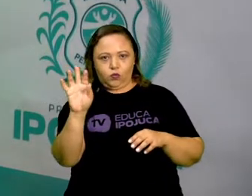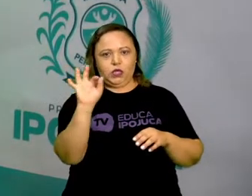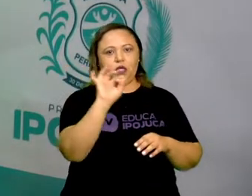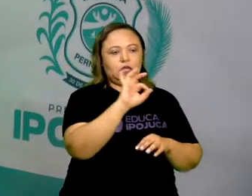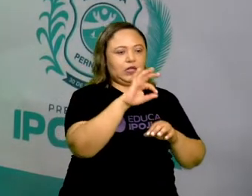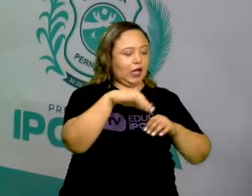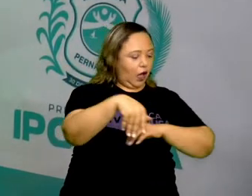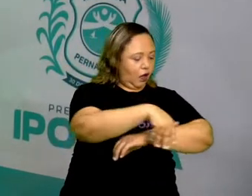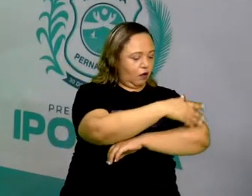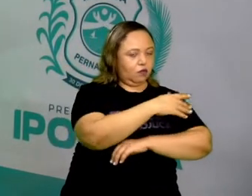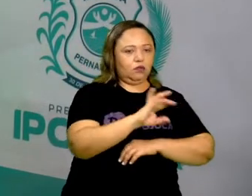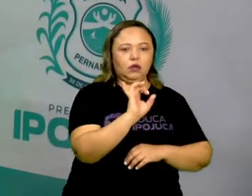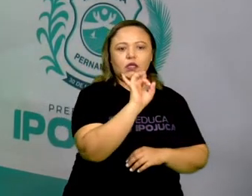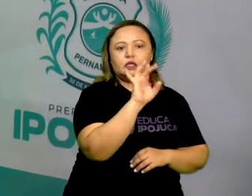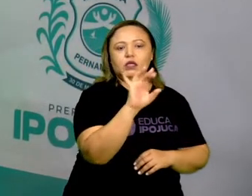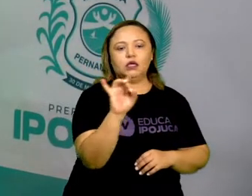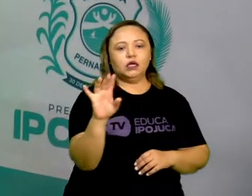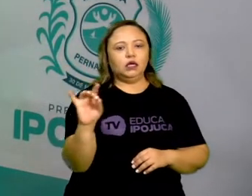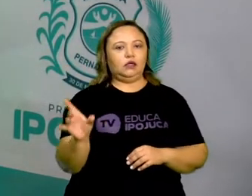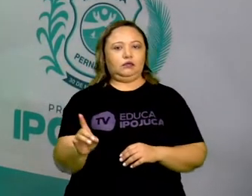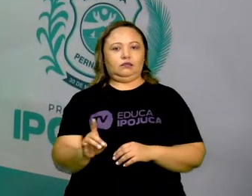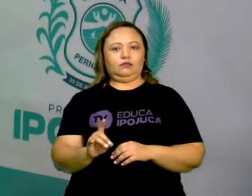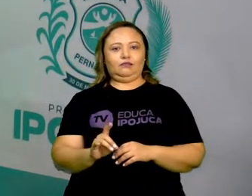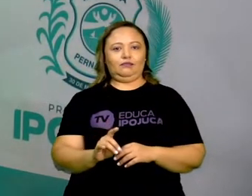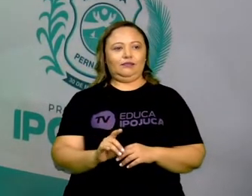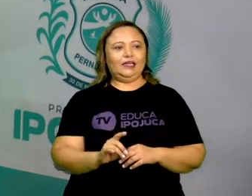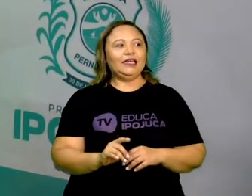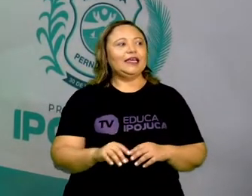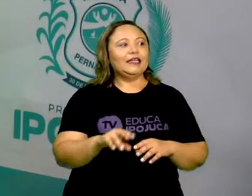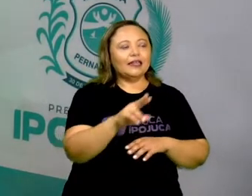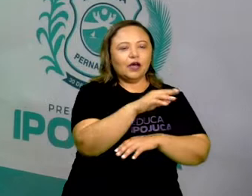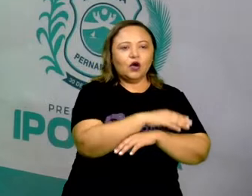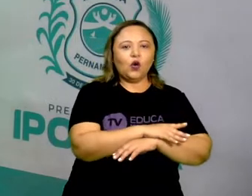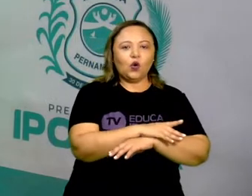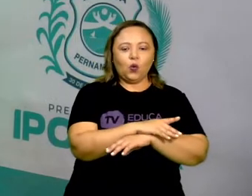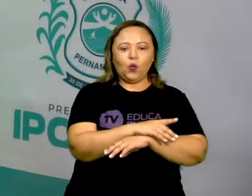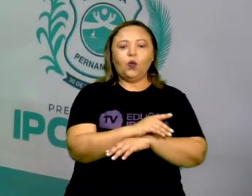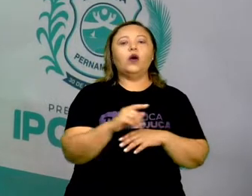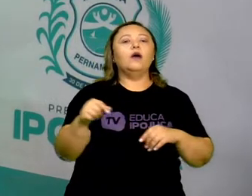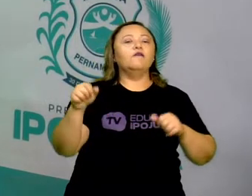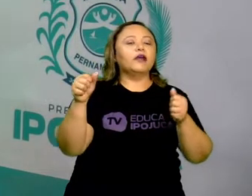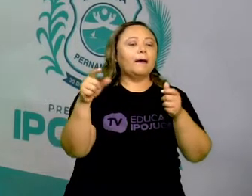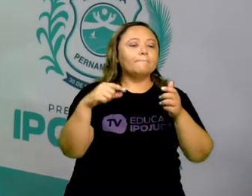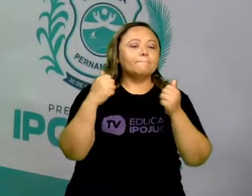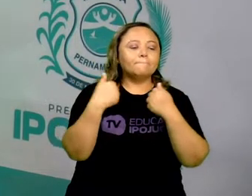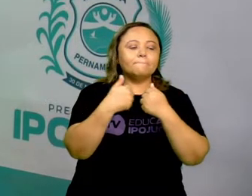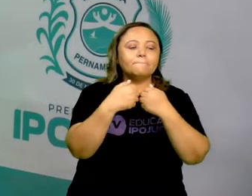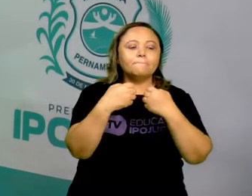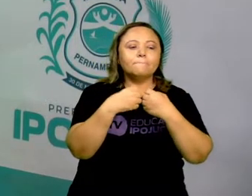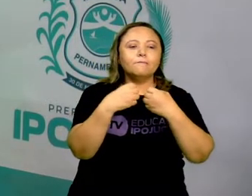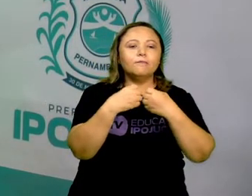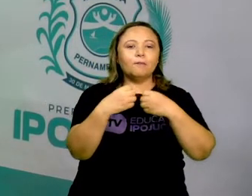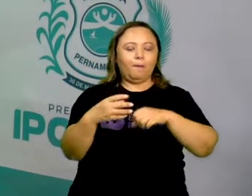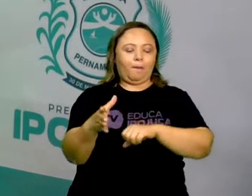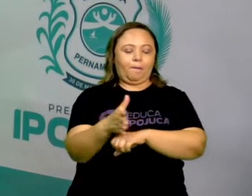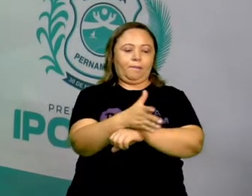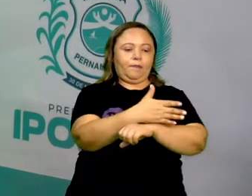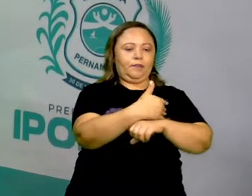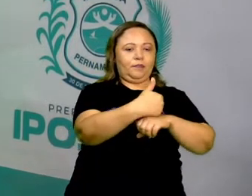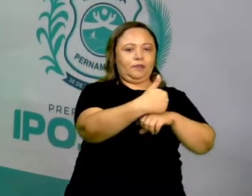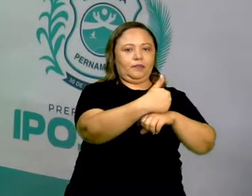referência. Pracinha dos Pássaros. Bruno, Rua das Artes,